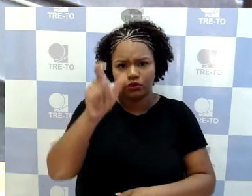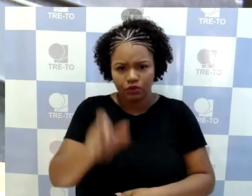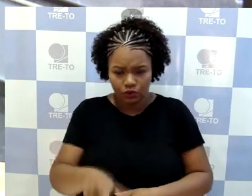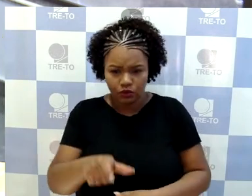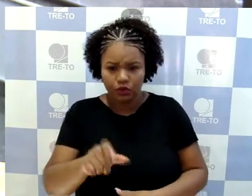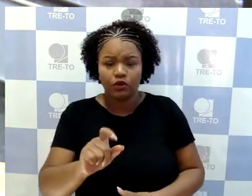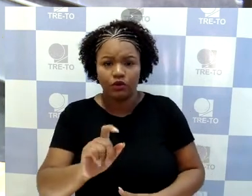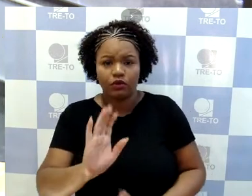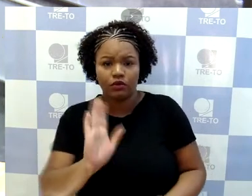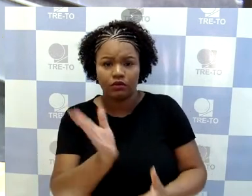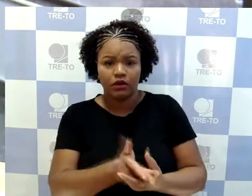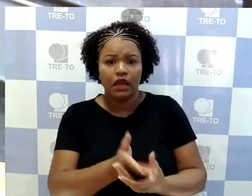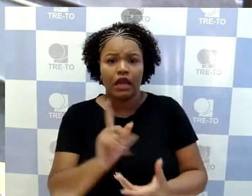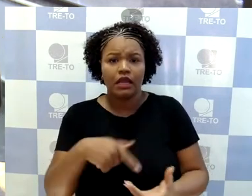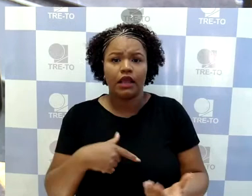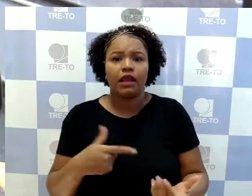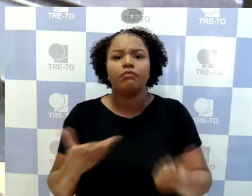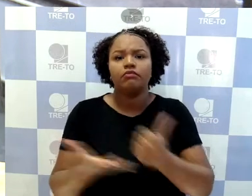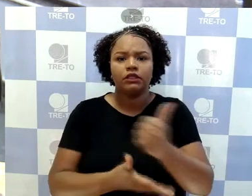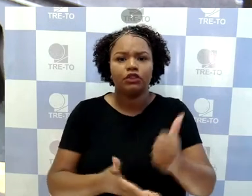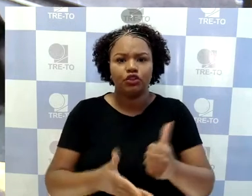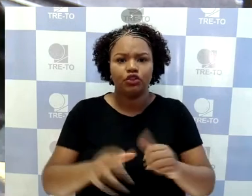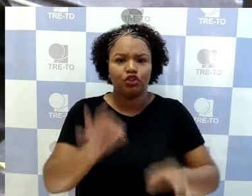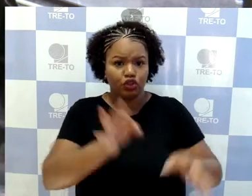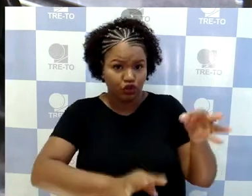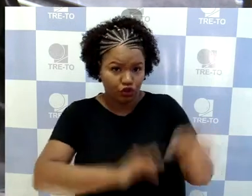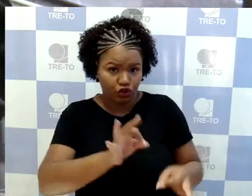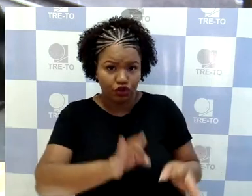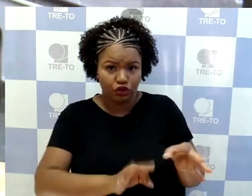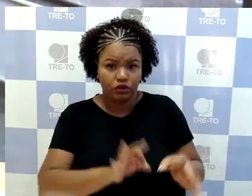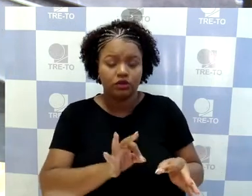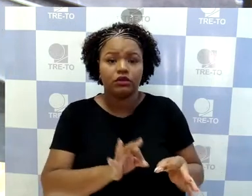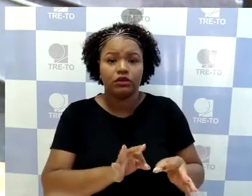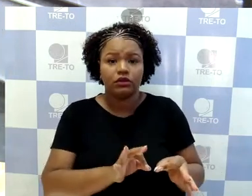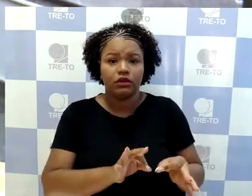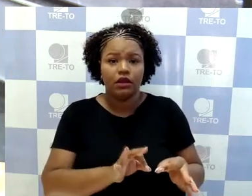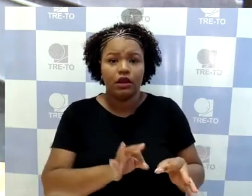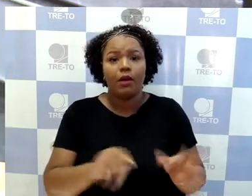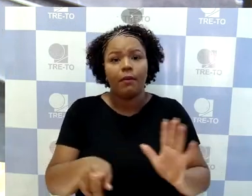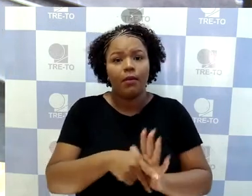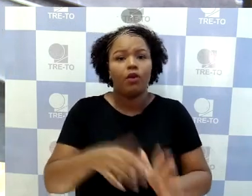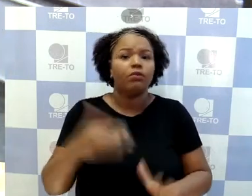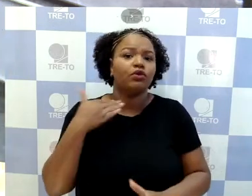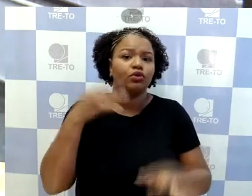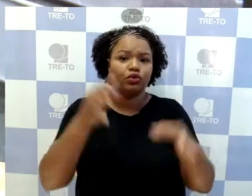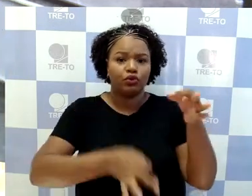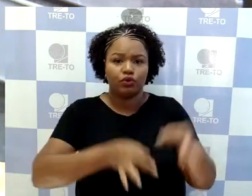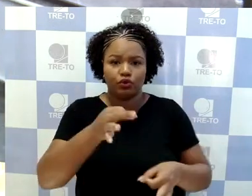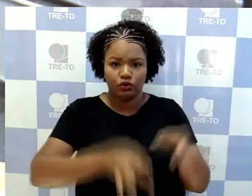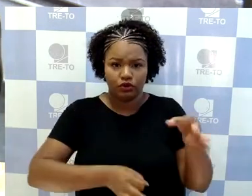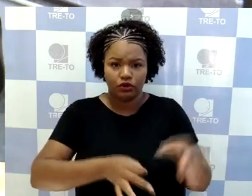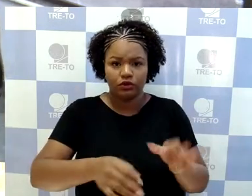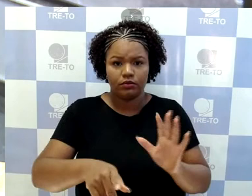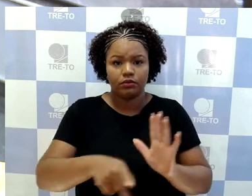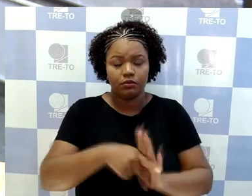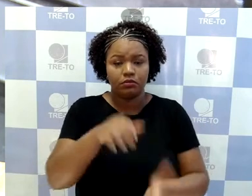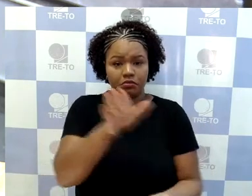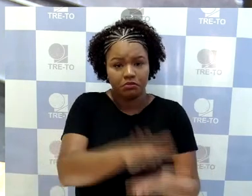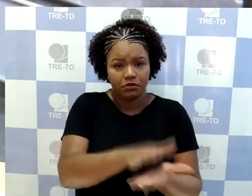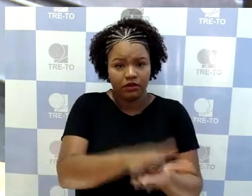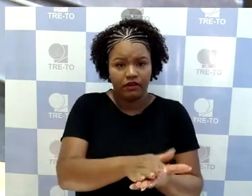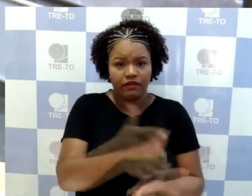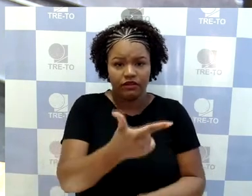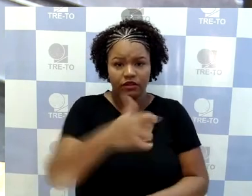judiciais, exaradas pelo juiz eleitoral de Palmas, pela 29ª Zona Eleitoral, que não